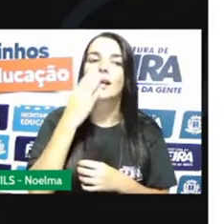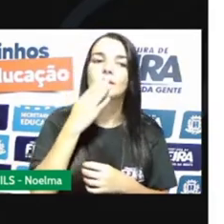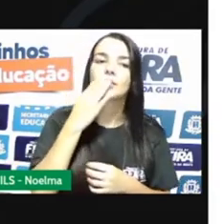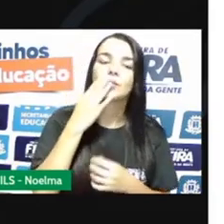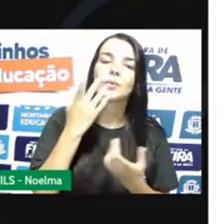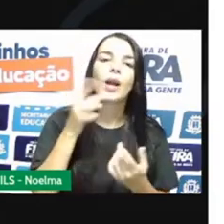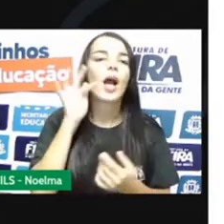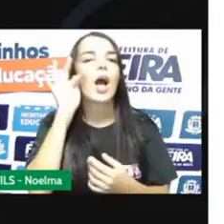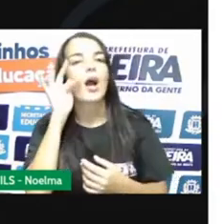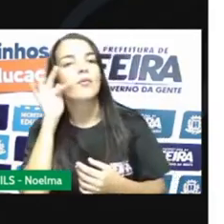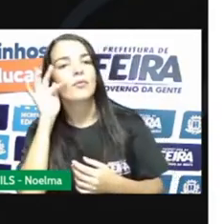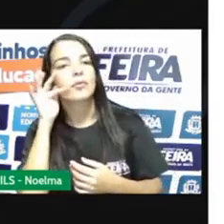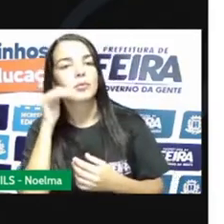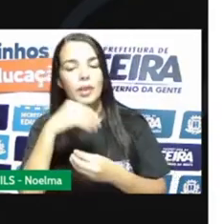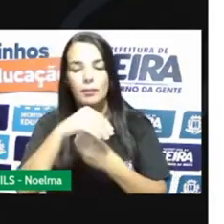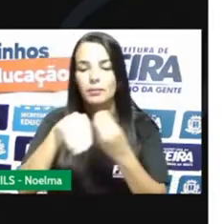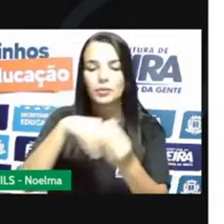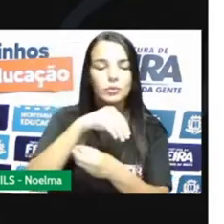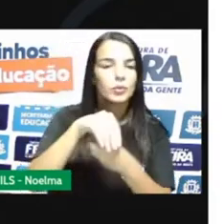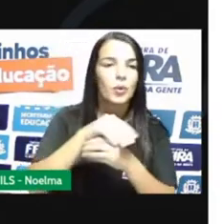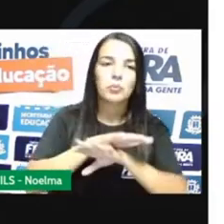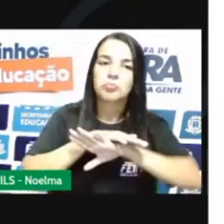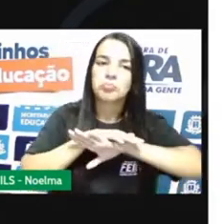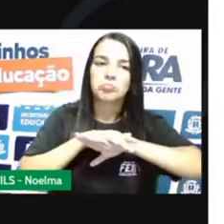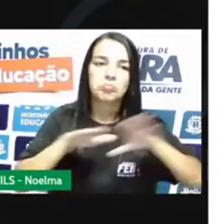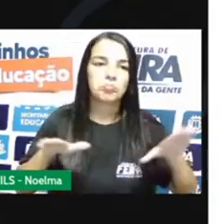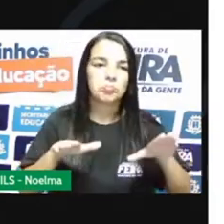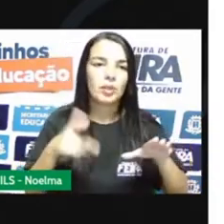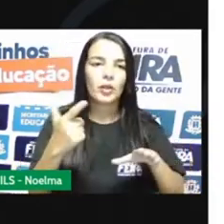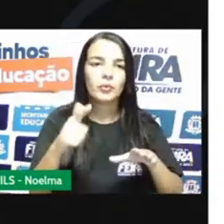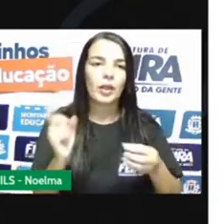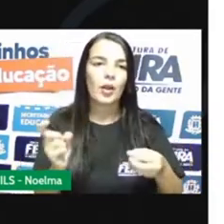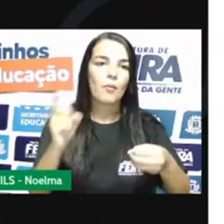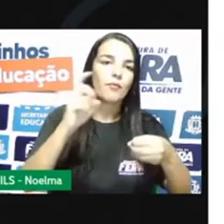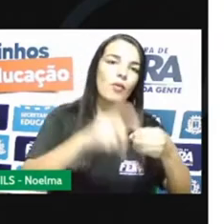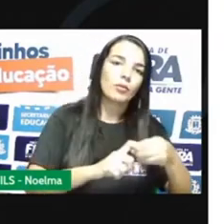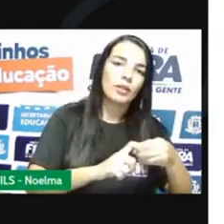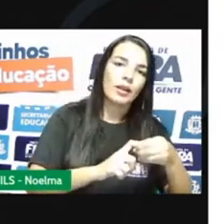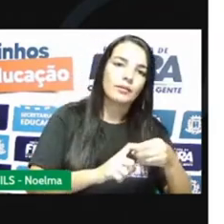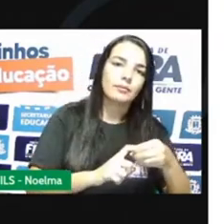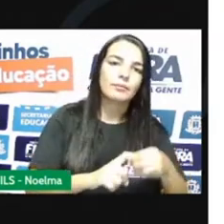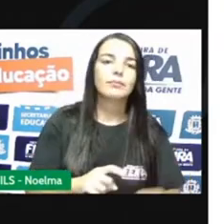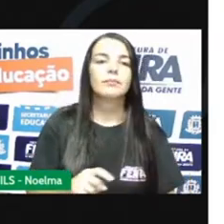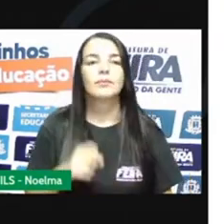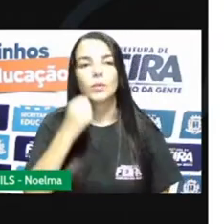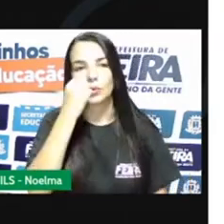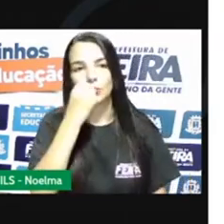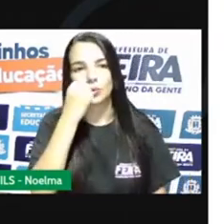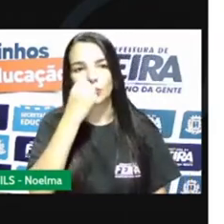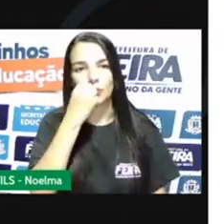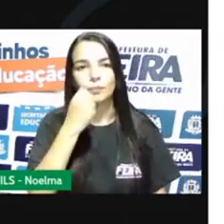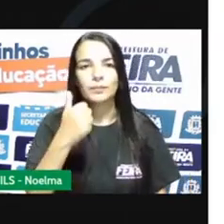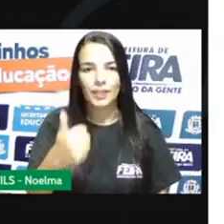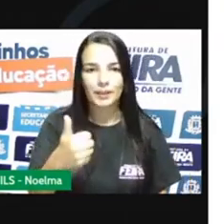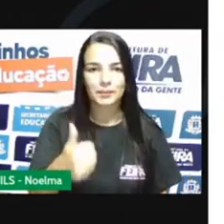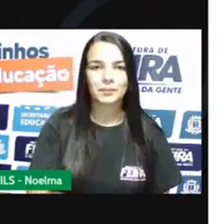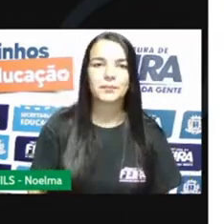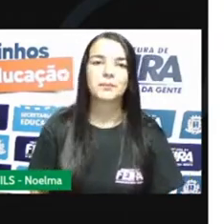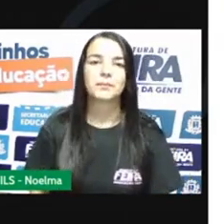Onde está o tamarindo, onde está a água e onde está o açúcar nesse suco, certo?